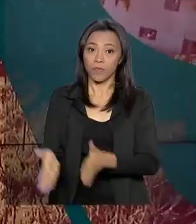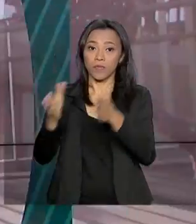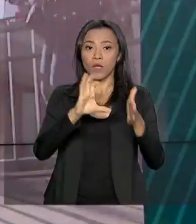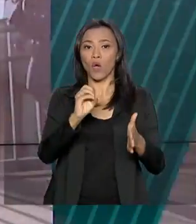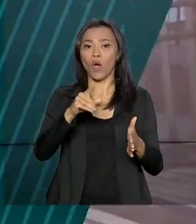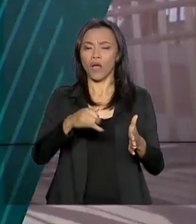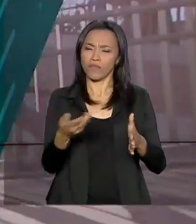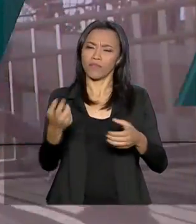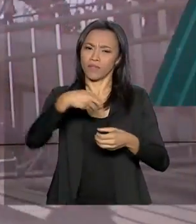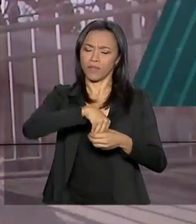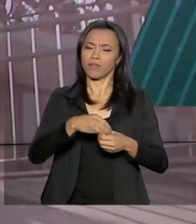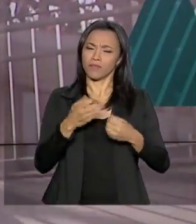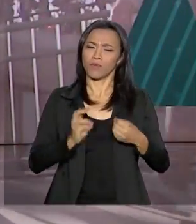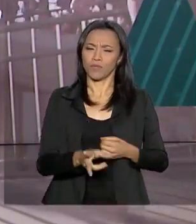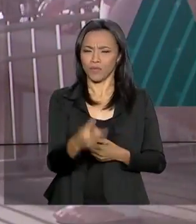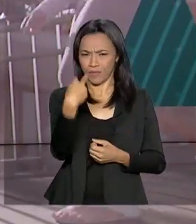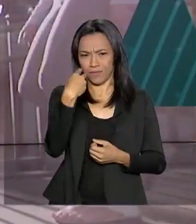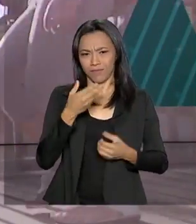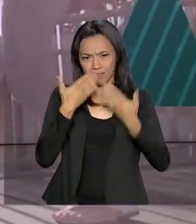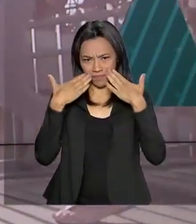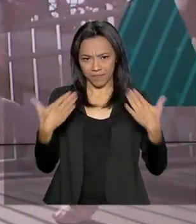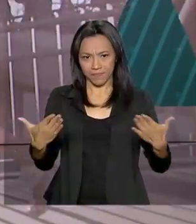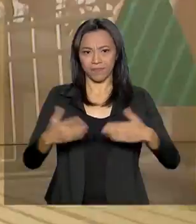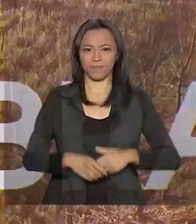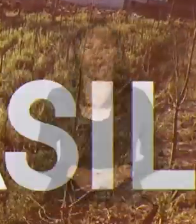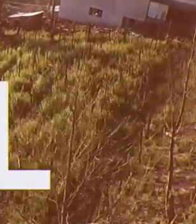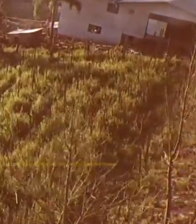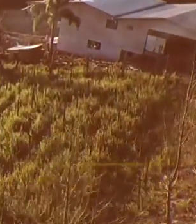Fique com a gente, o Brasil em Dia já está no ar.